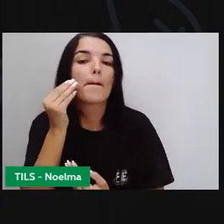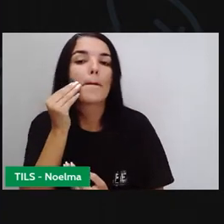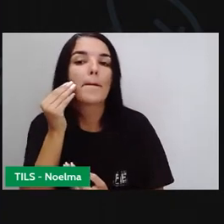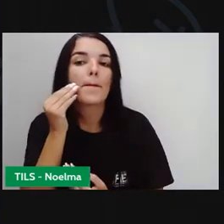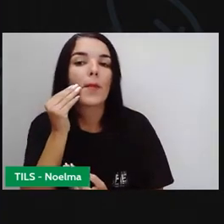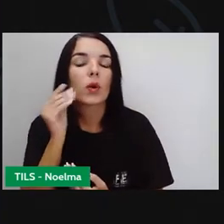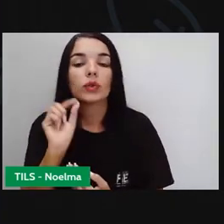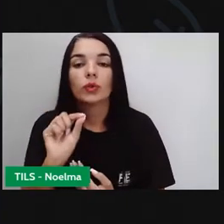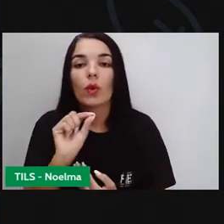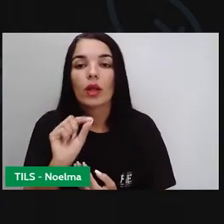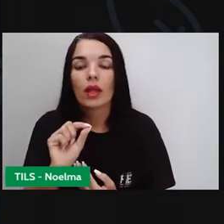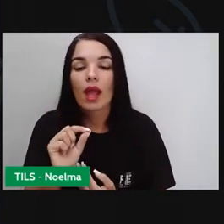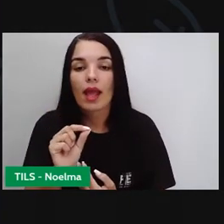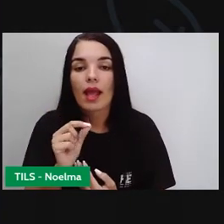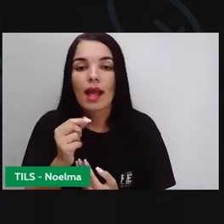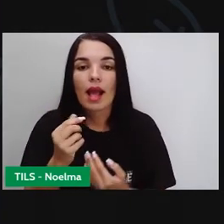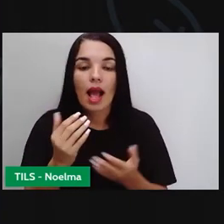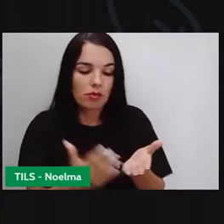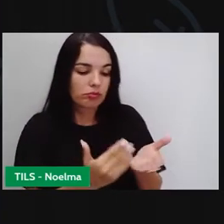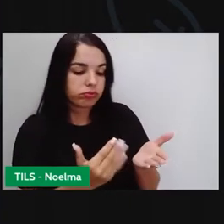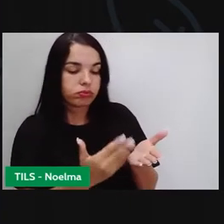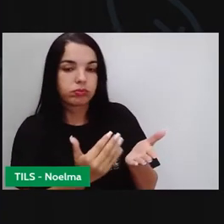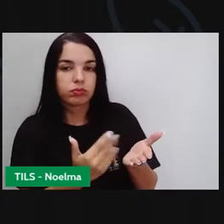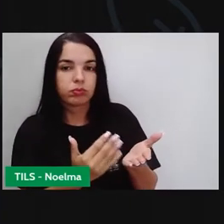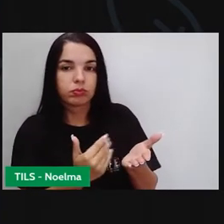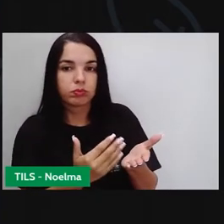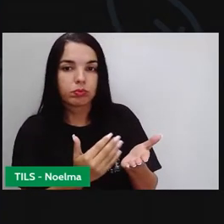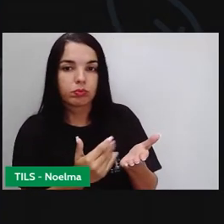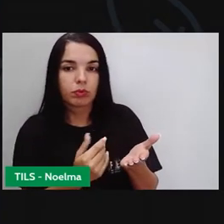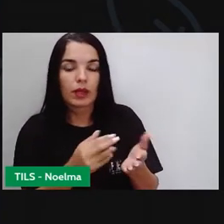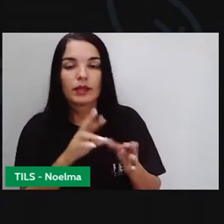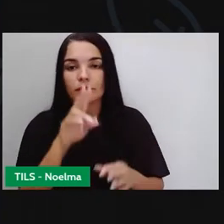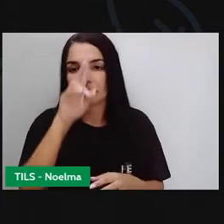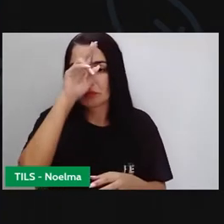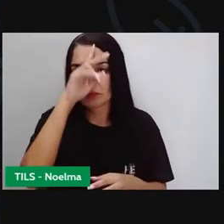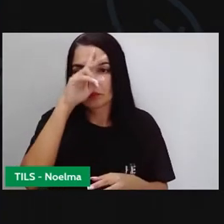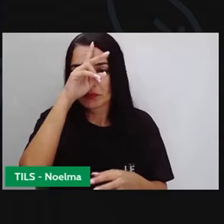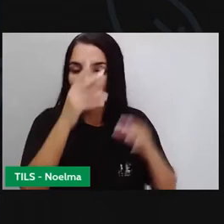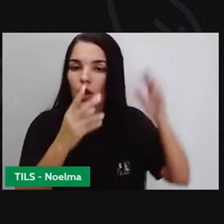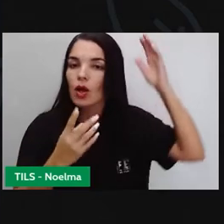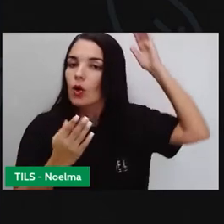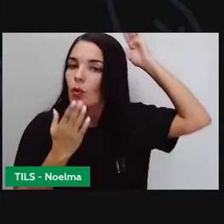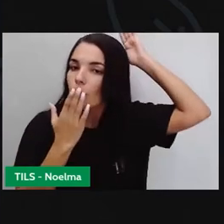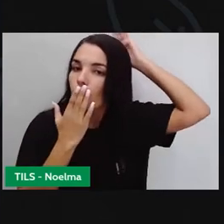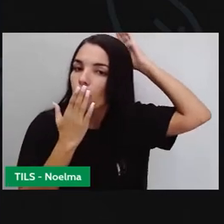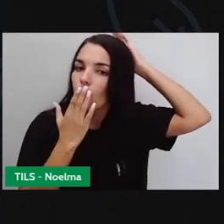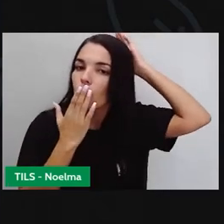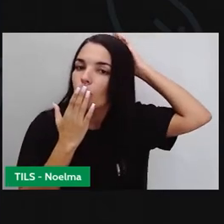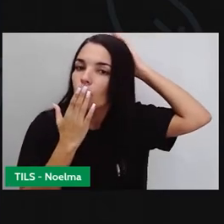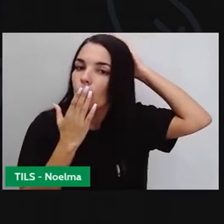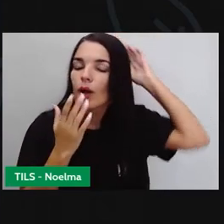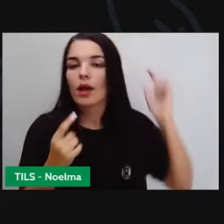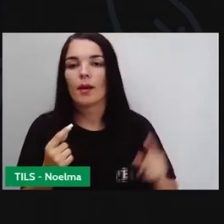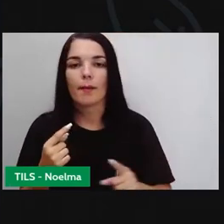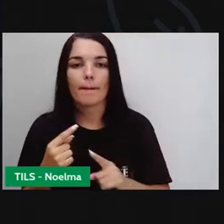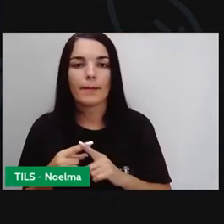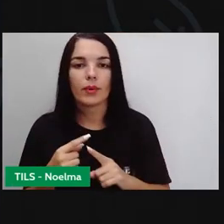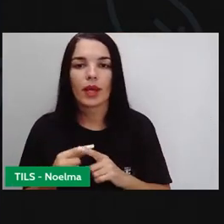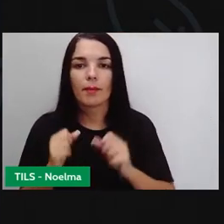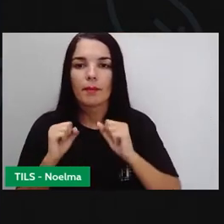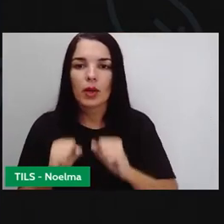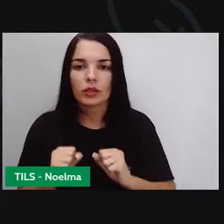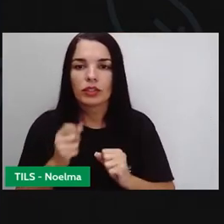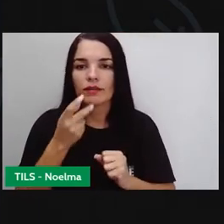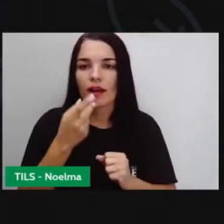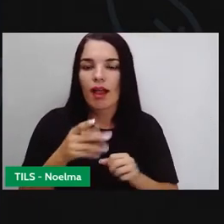respeito do índio no livro didático e também ele nos coloca aqui depoimentos